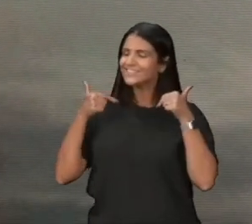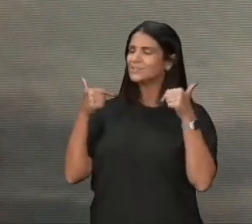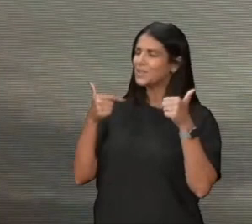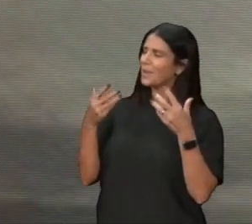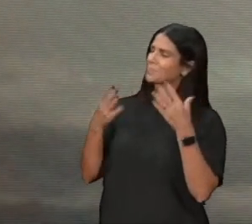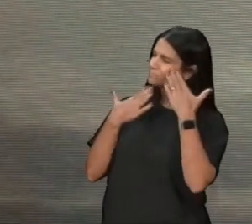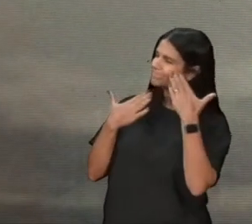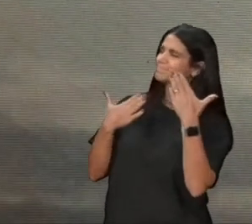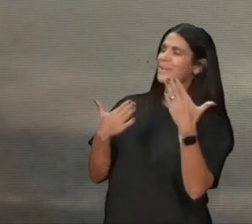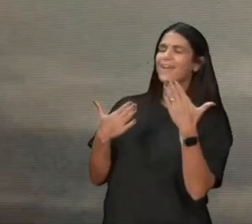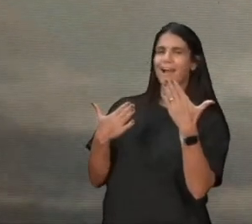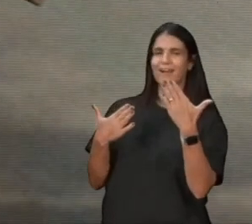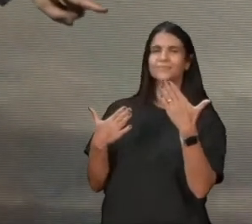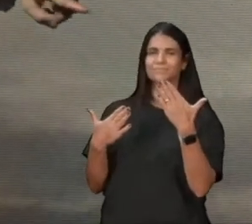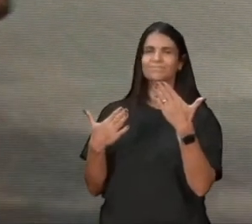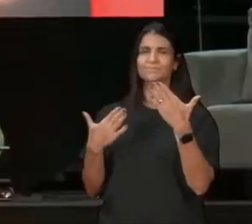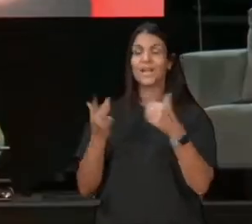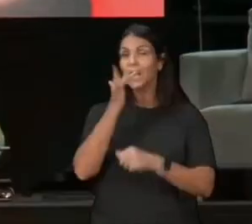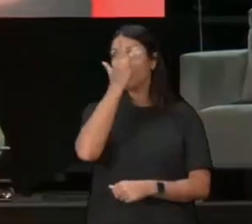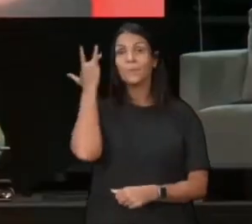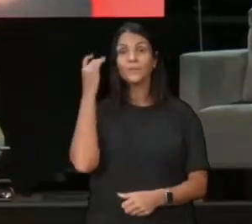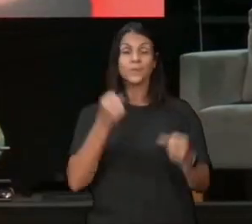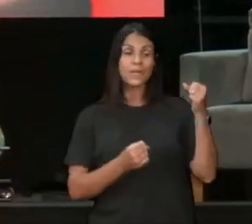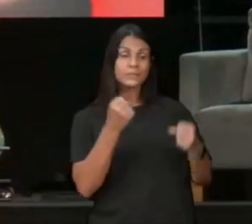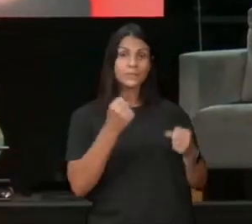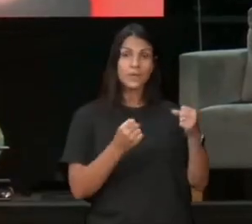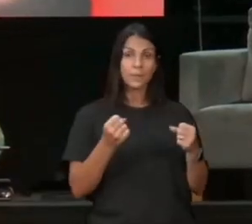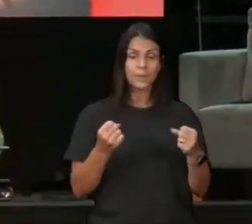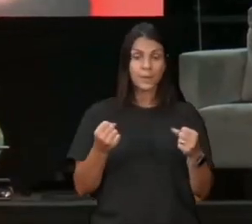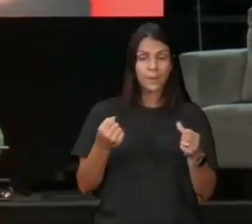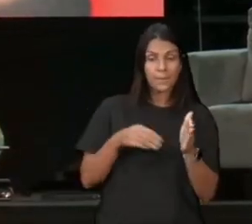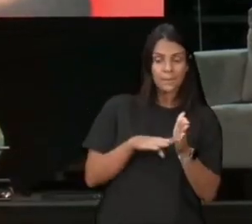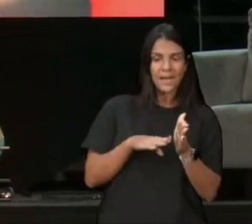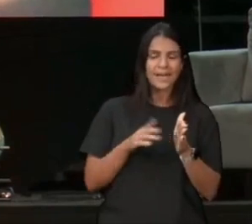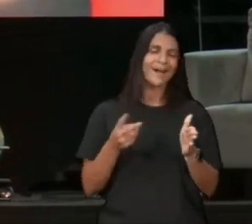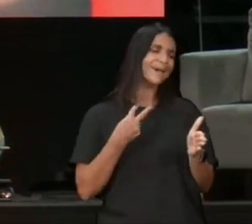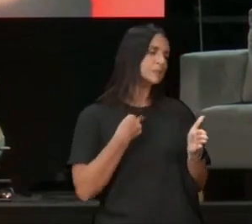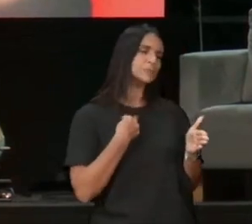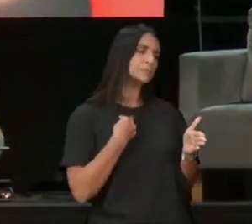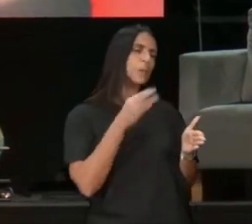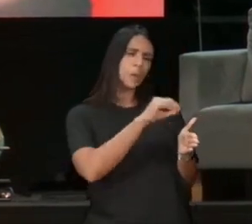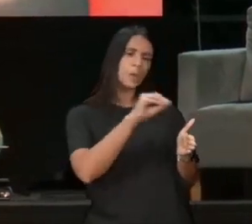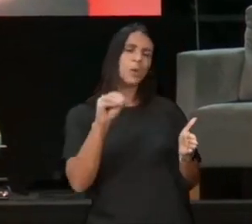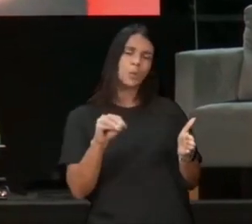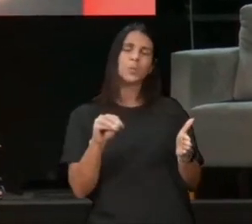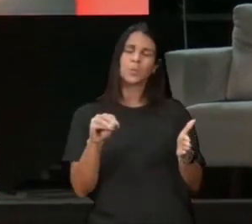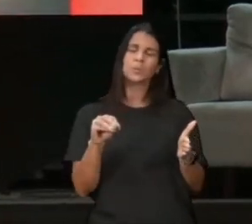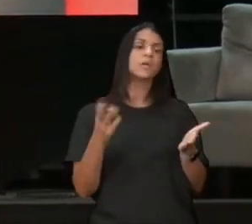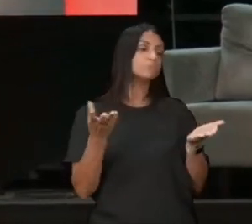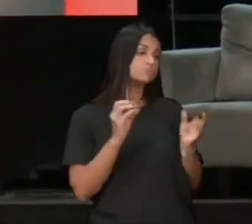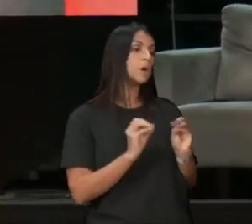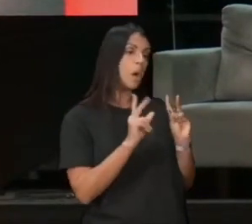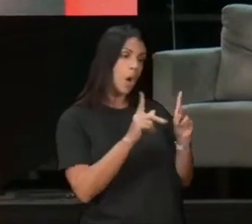obrigado, quando alguém no estacionamento, fala para o carro aqui, e aqui não pode não, não, tá bom, então eu vou parar aqui, é bobeiro, podia até parar ali também, mas não,